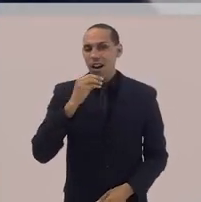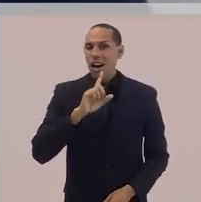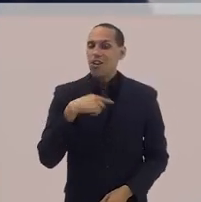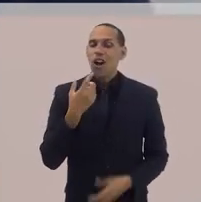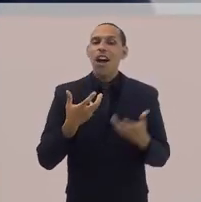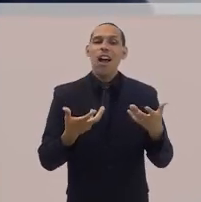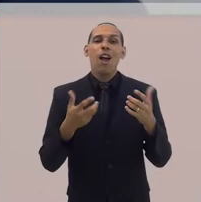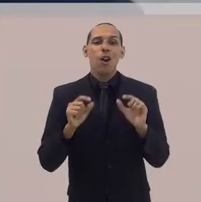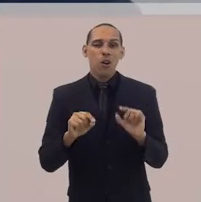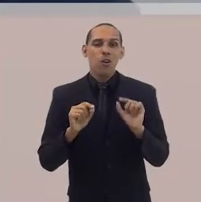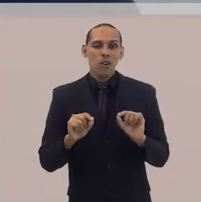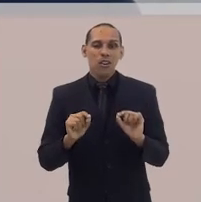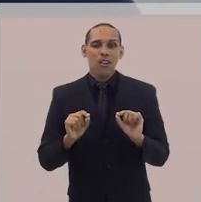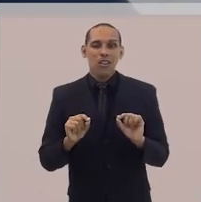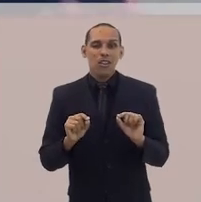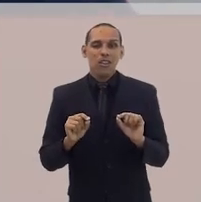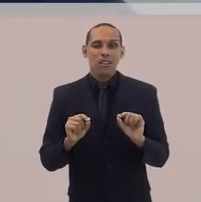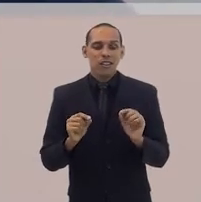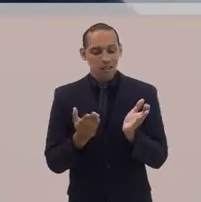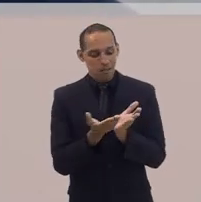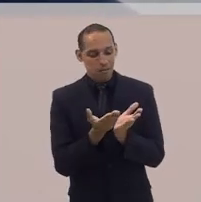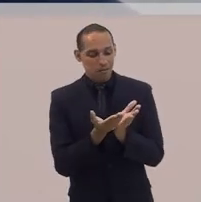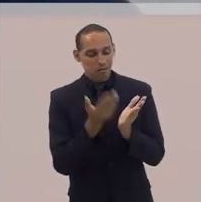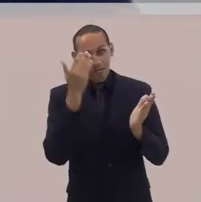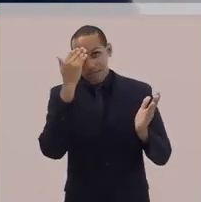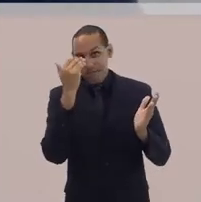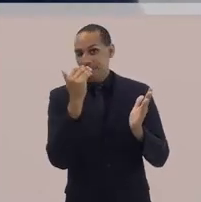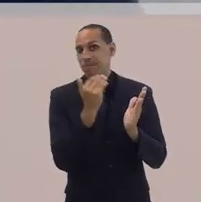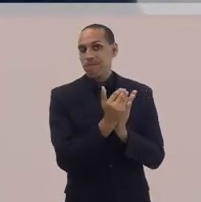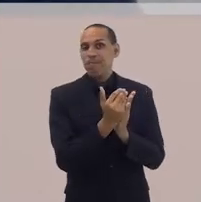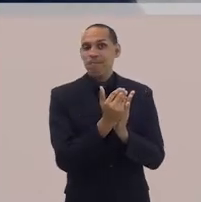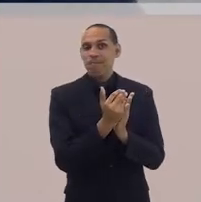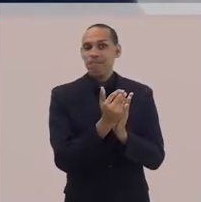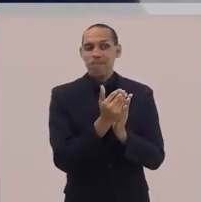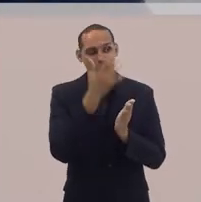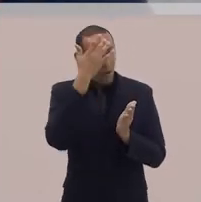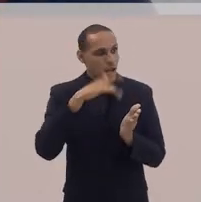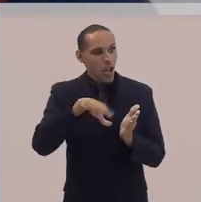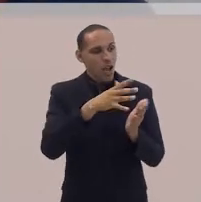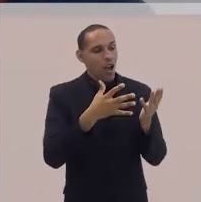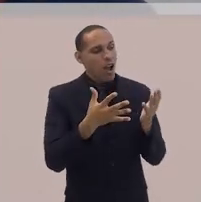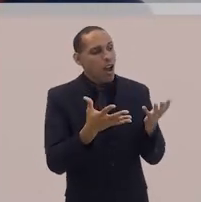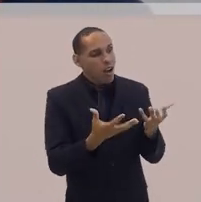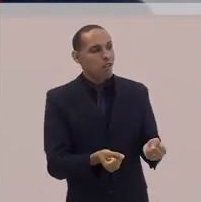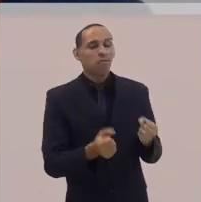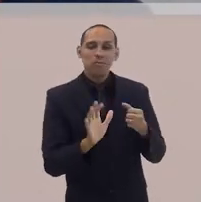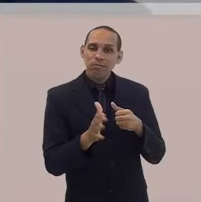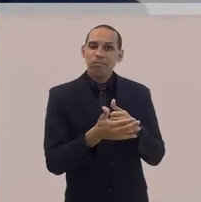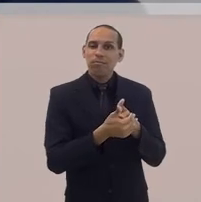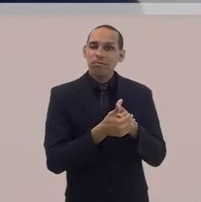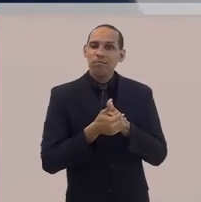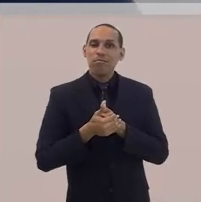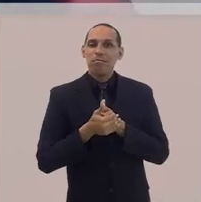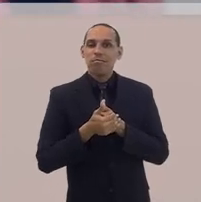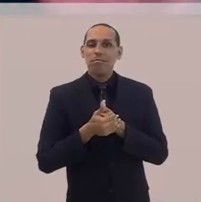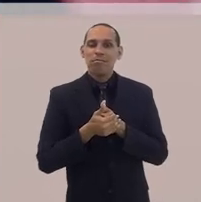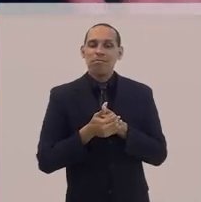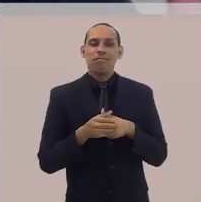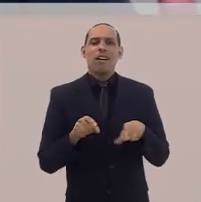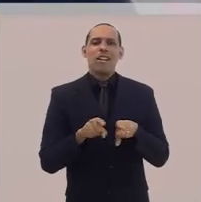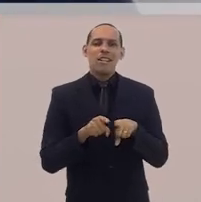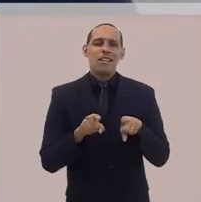sincera no coração de viver o Evangelho em comunhão, de acolher as pessoas, de fazer a